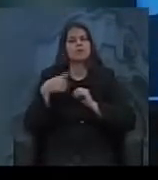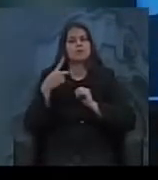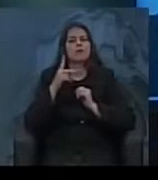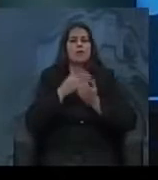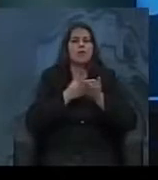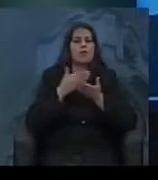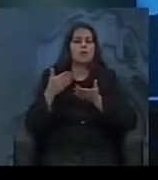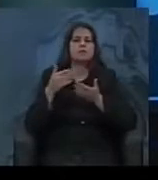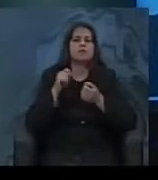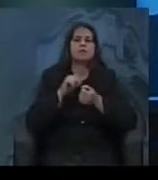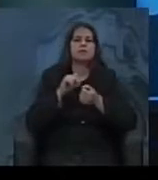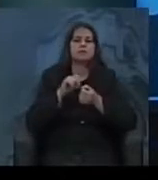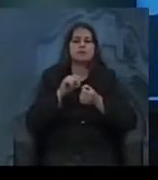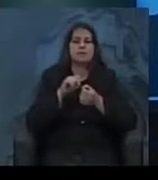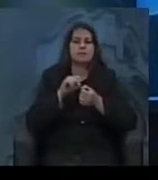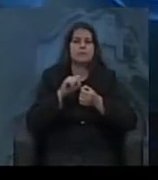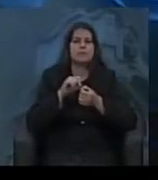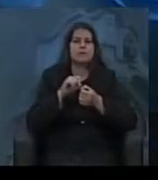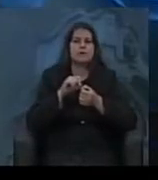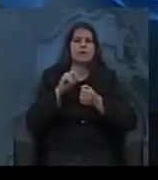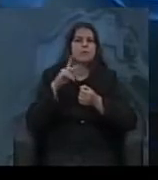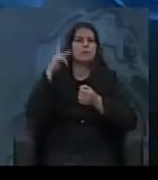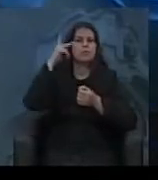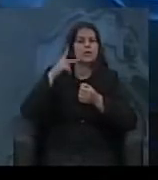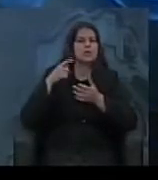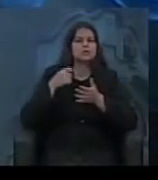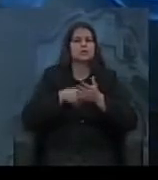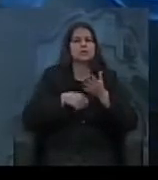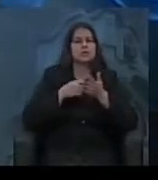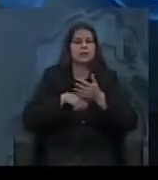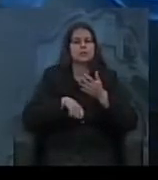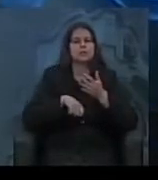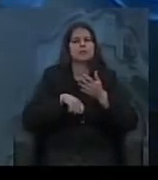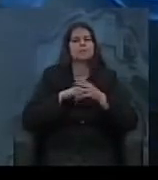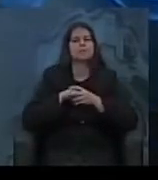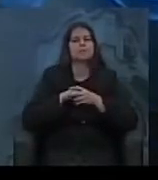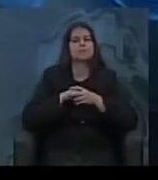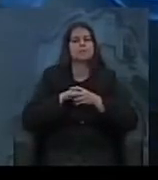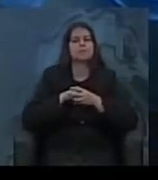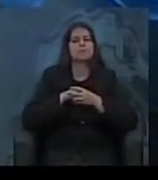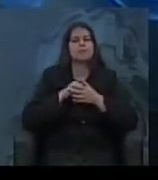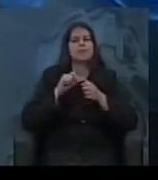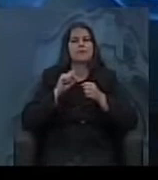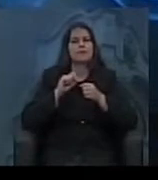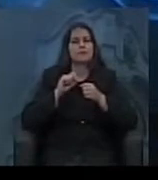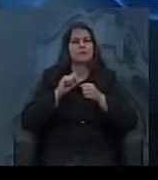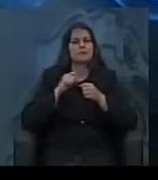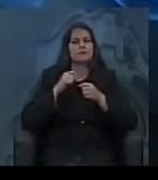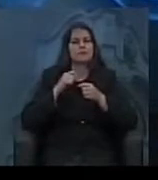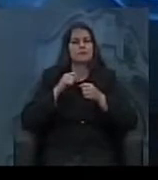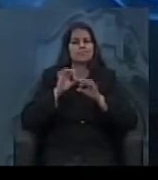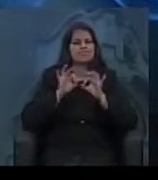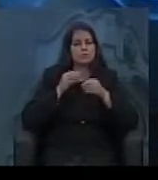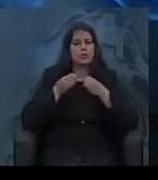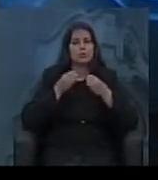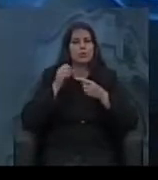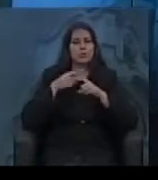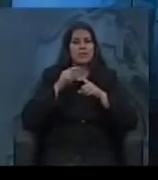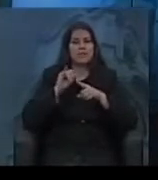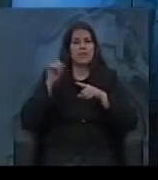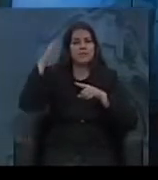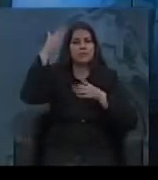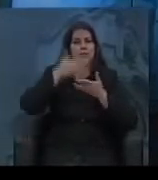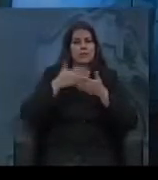vai começar a implementar, num primeiro momento, uma política, uma tentativa de estabilização, porque a inflação começa a se tornar um